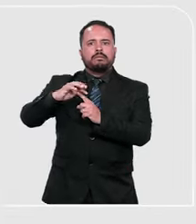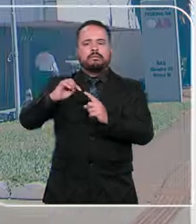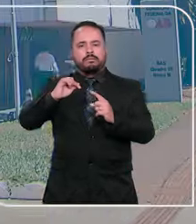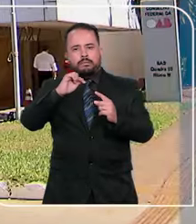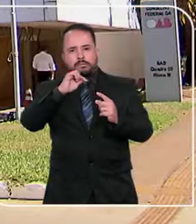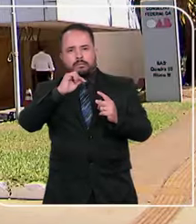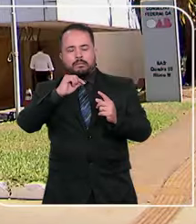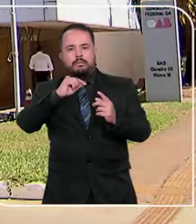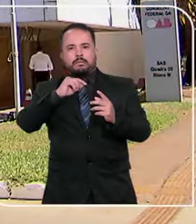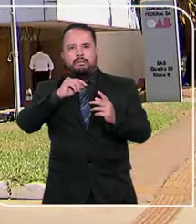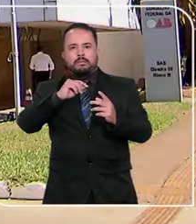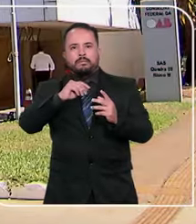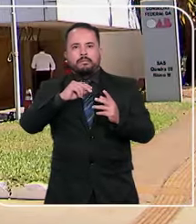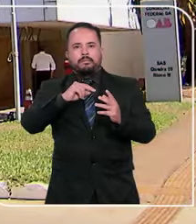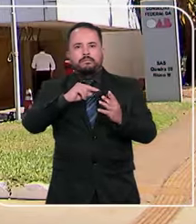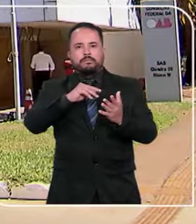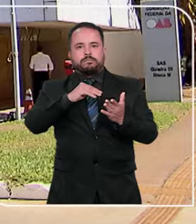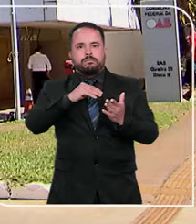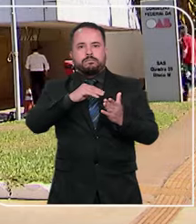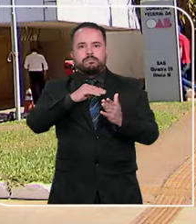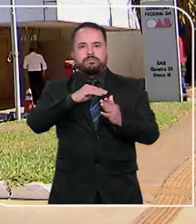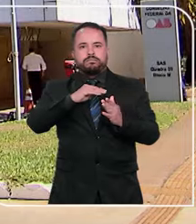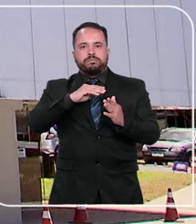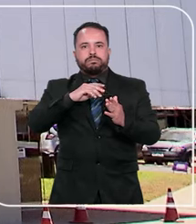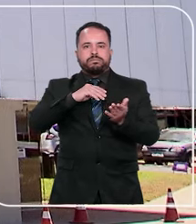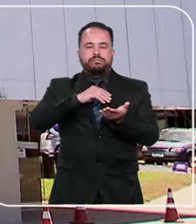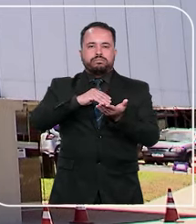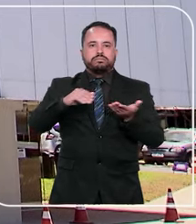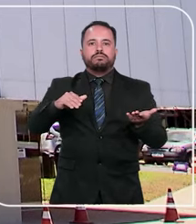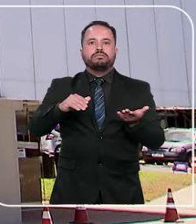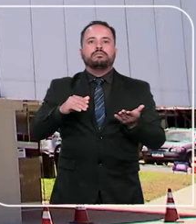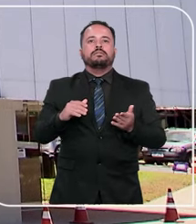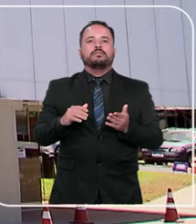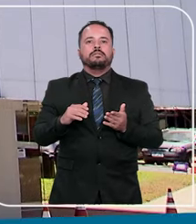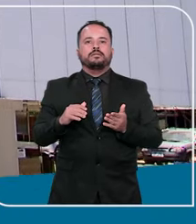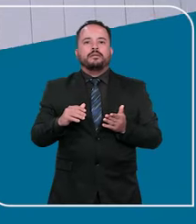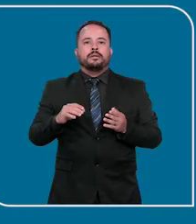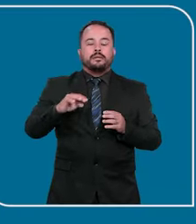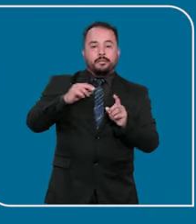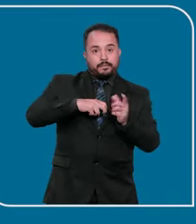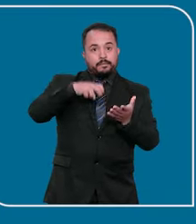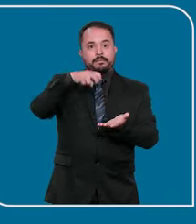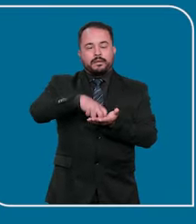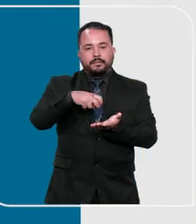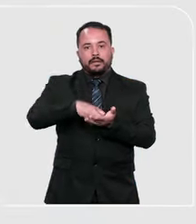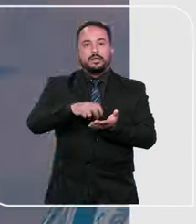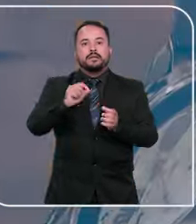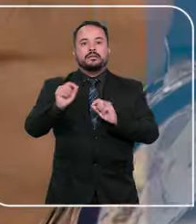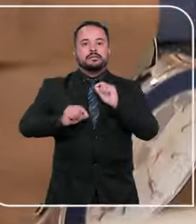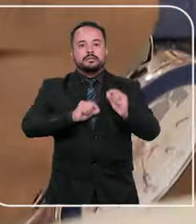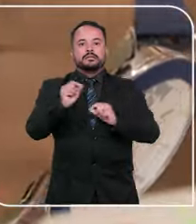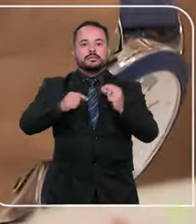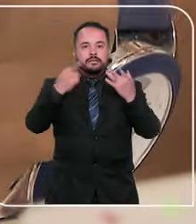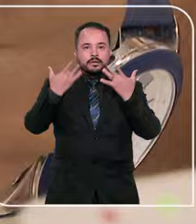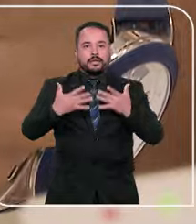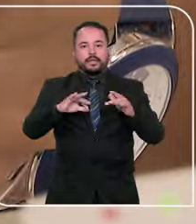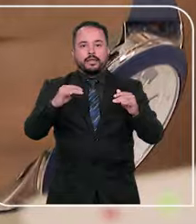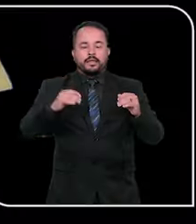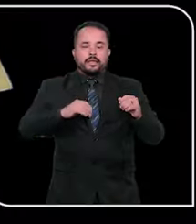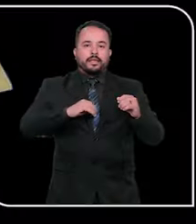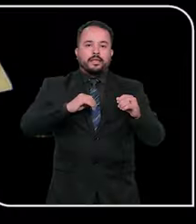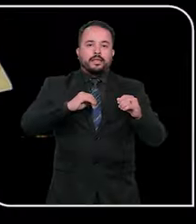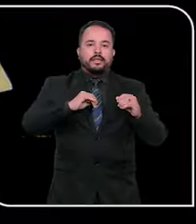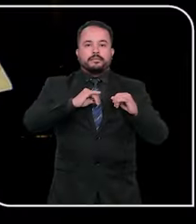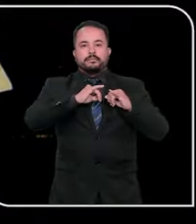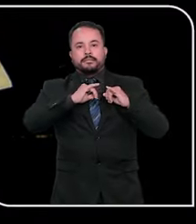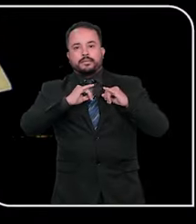Funcionário da OAB é equiparado a servidor público para fins penais. E mais, nesta edição você confere